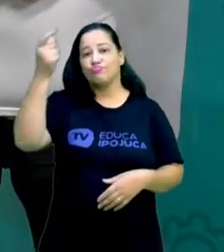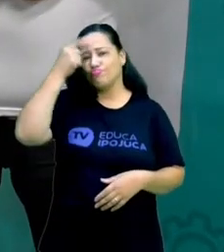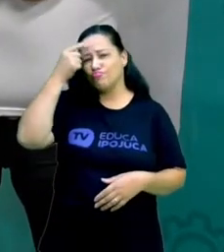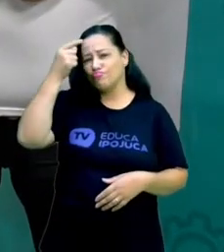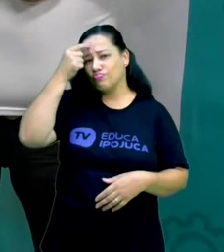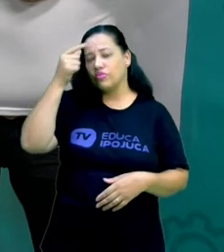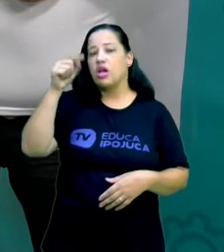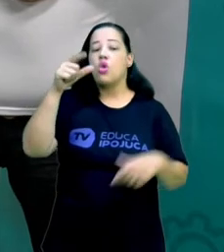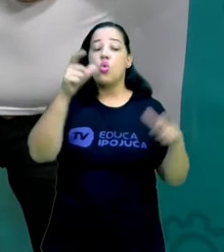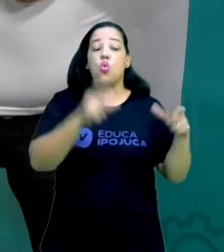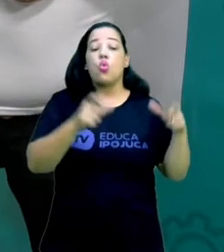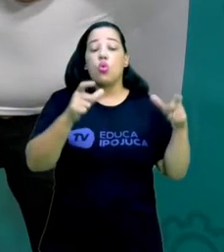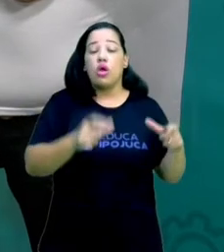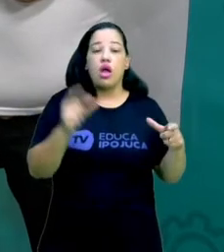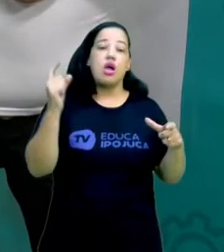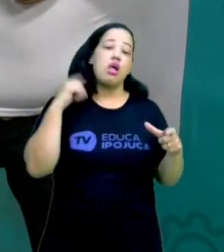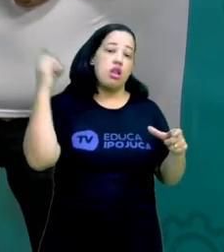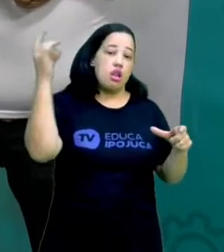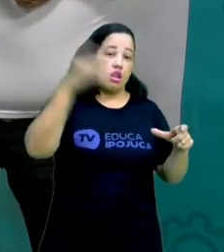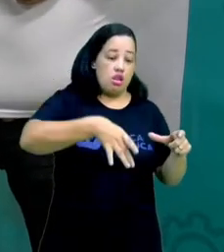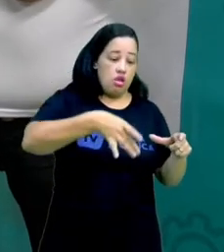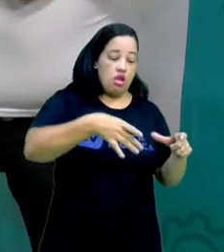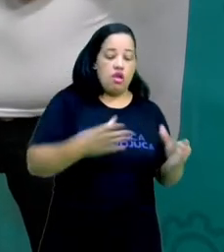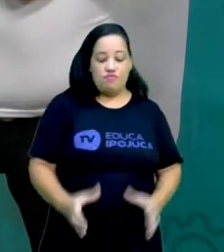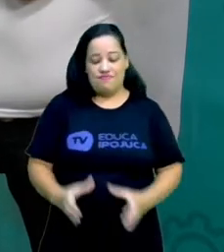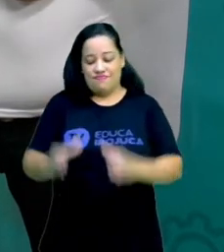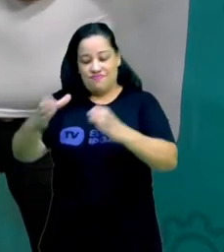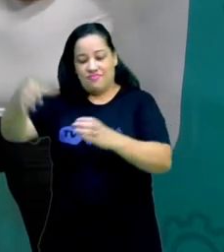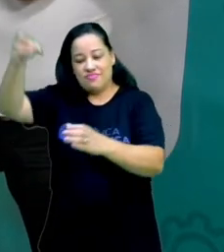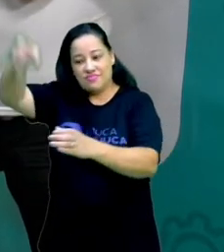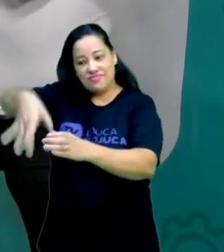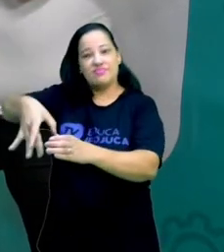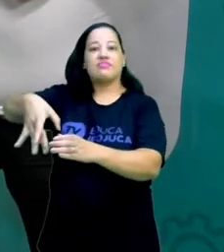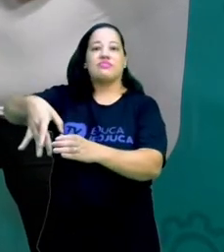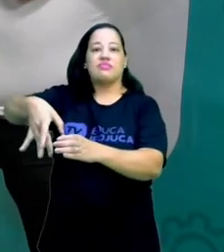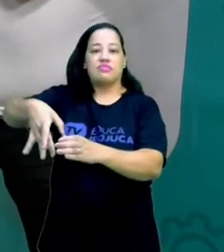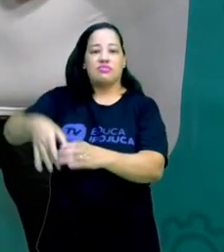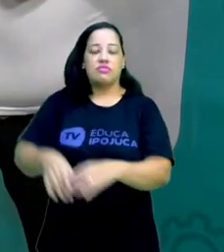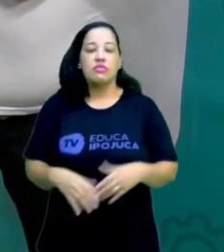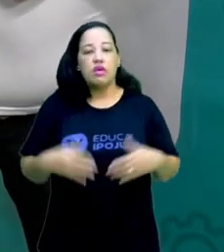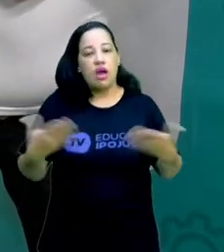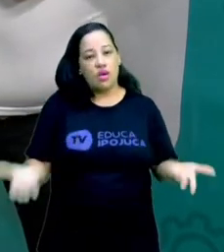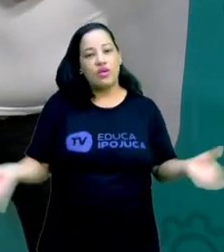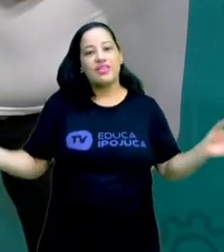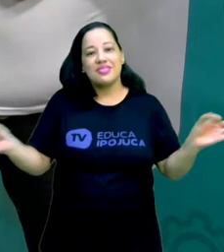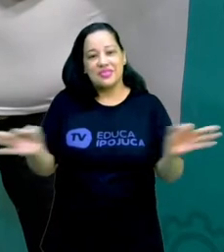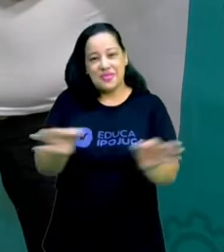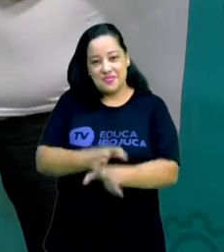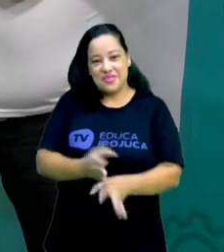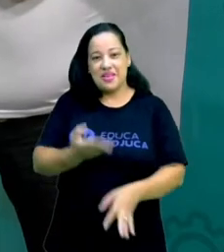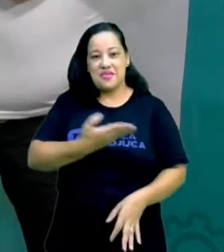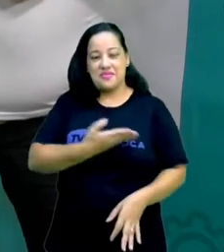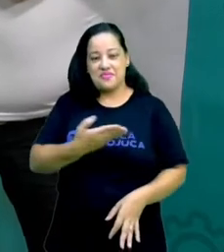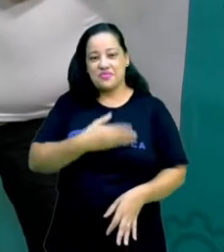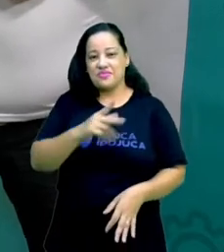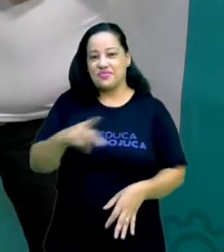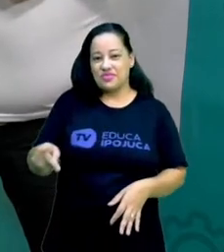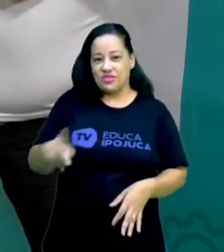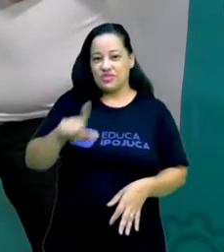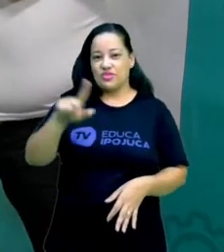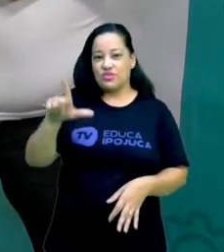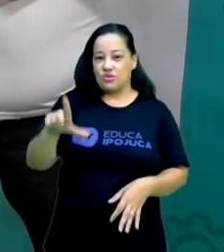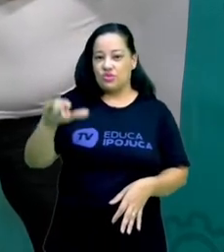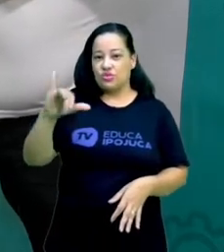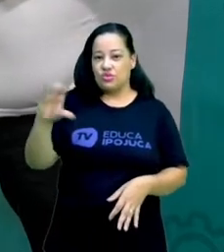que o lugar do lixo é no lixo, certo? Para terminar, nosso amigo Lúcio aqui, ele tem mais um